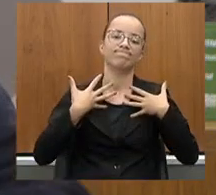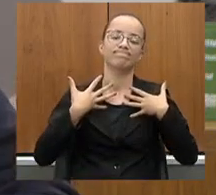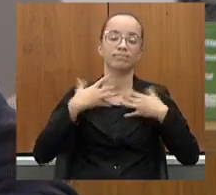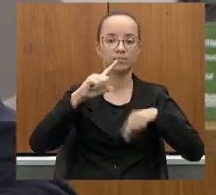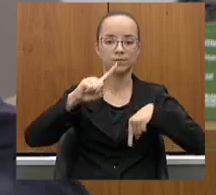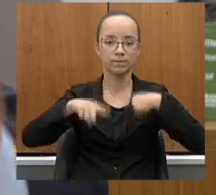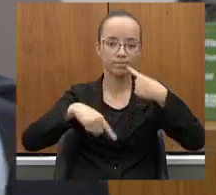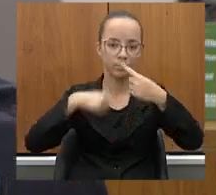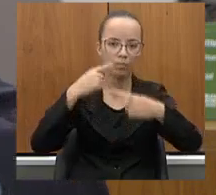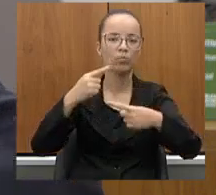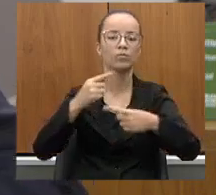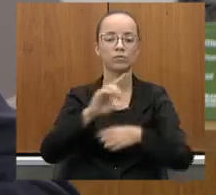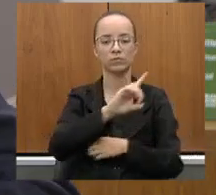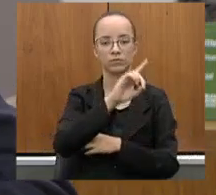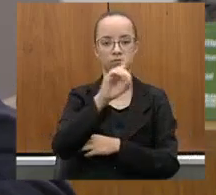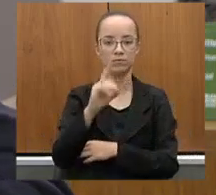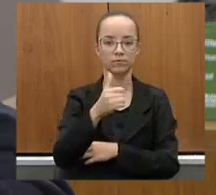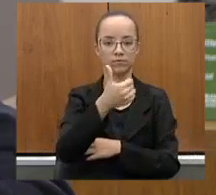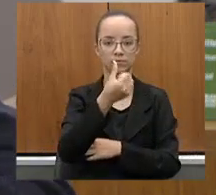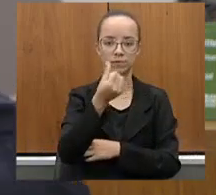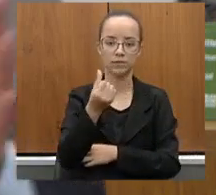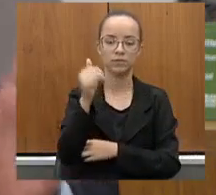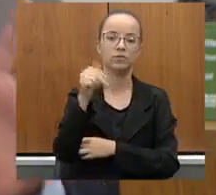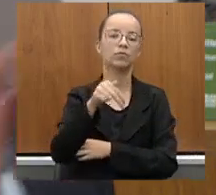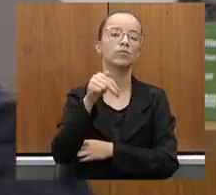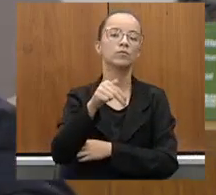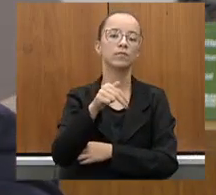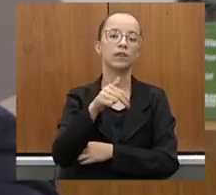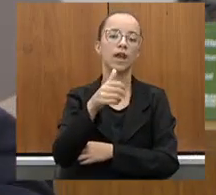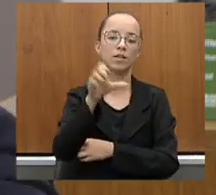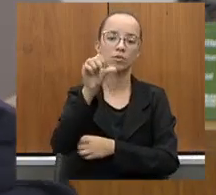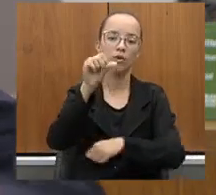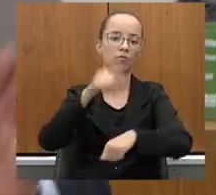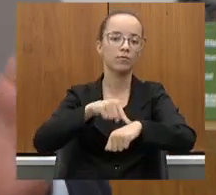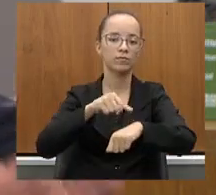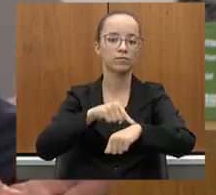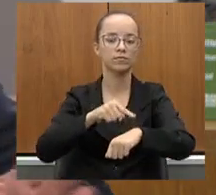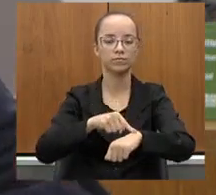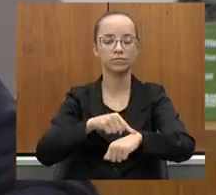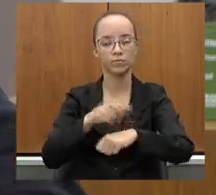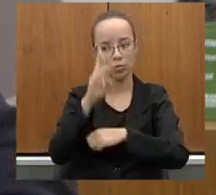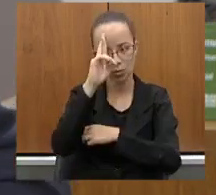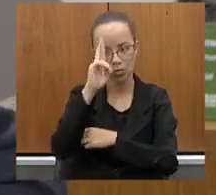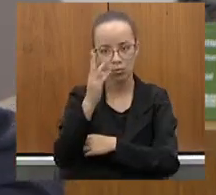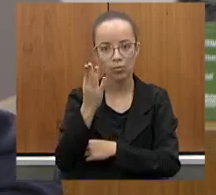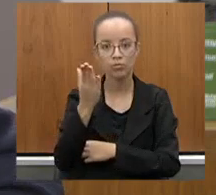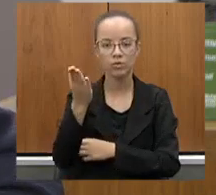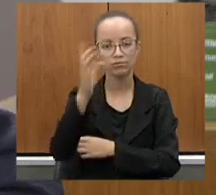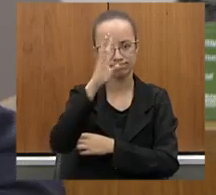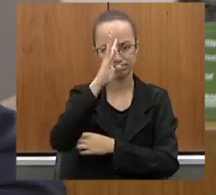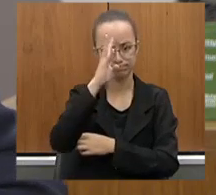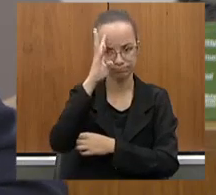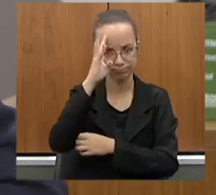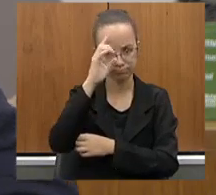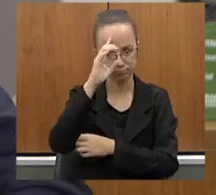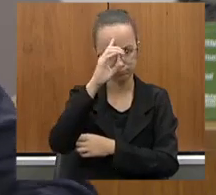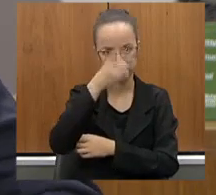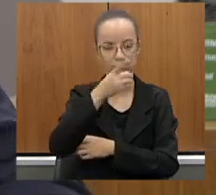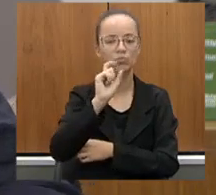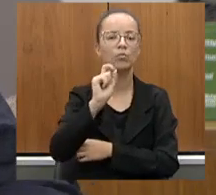Posteriormente, no dia 16 de novembro, às 9 horas da manhã, quando V. Exª determinou também,